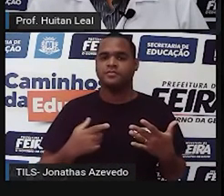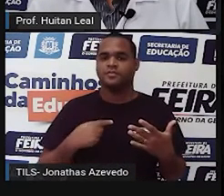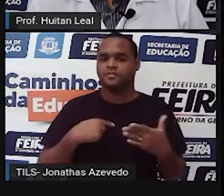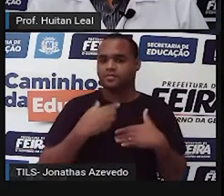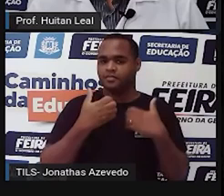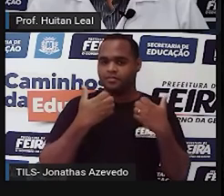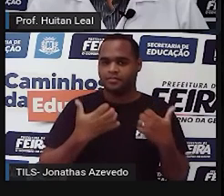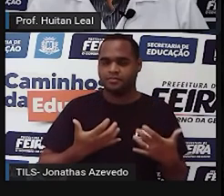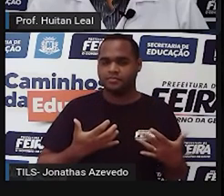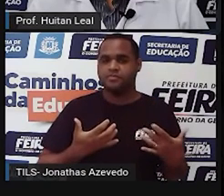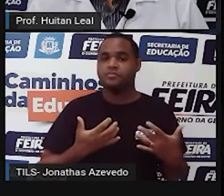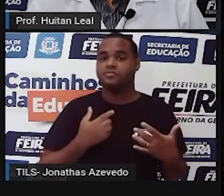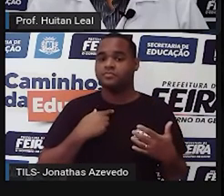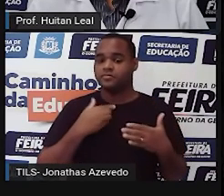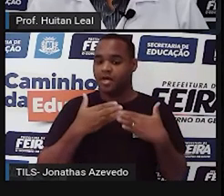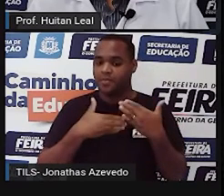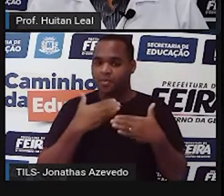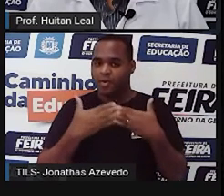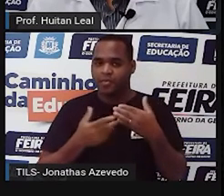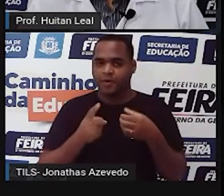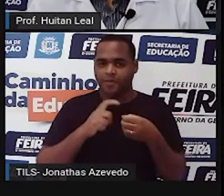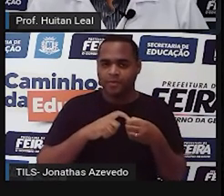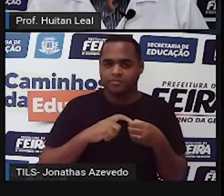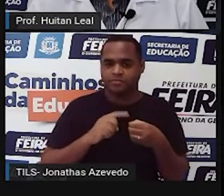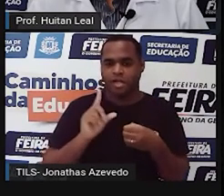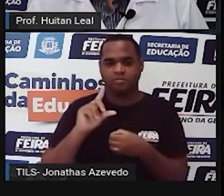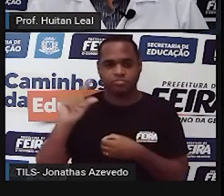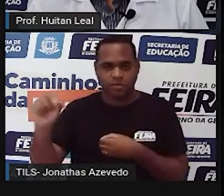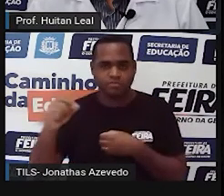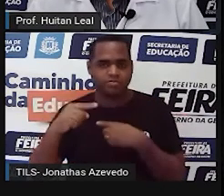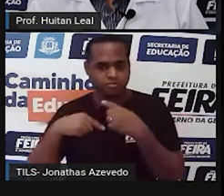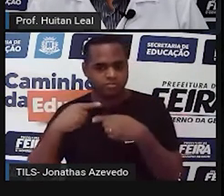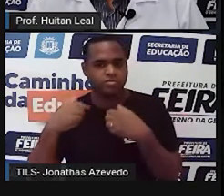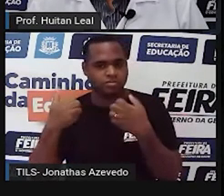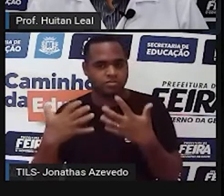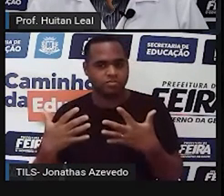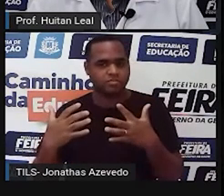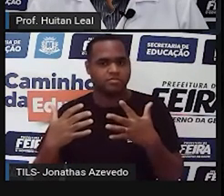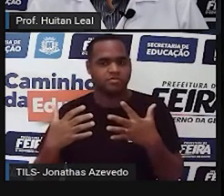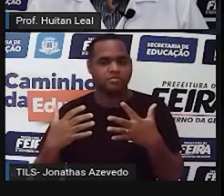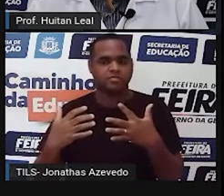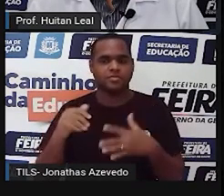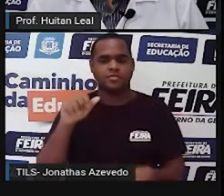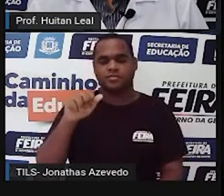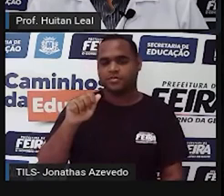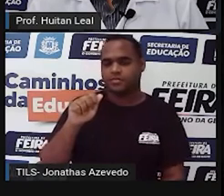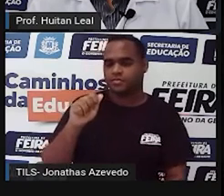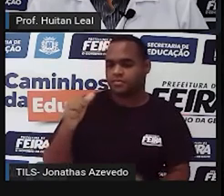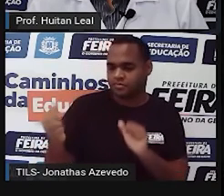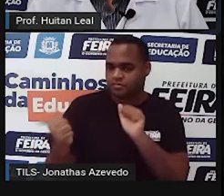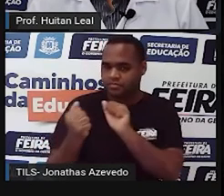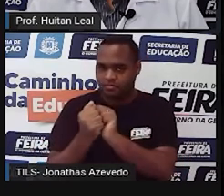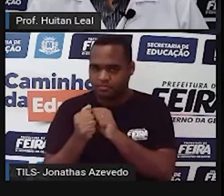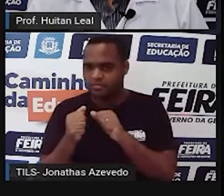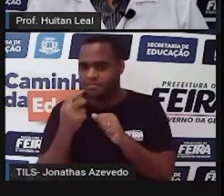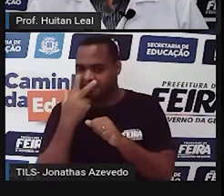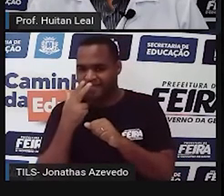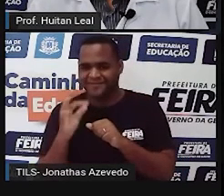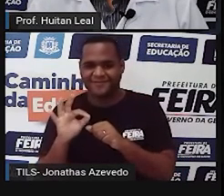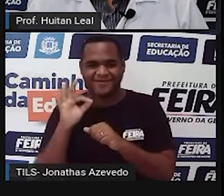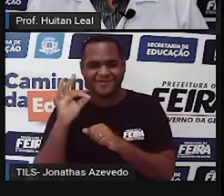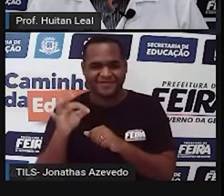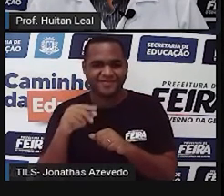pouco. Ou melhor, sairei daqui a pouco. Então, veja que esse A, ele está fazendo uma projeção para o futuro.